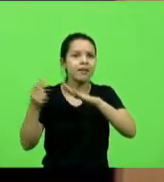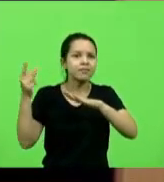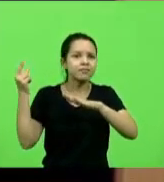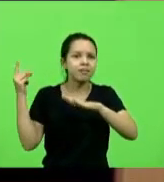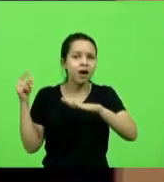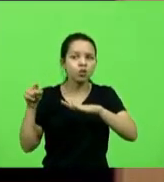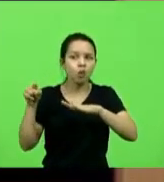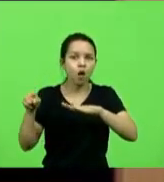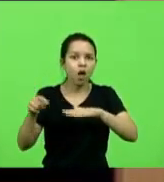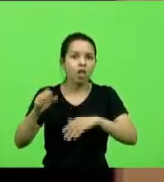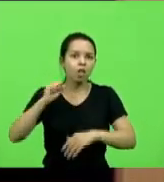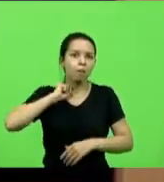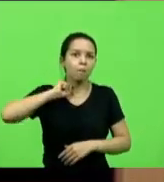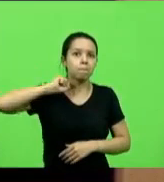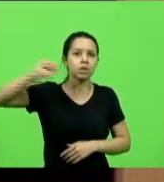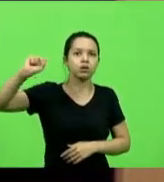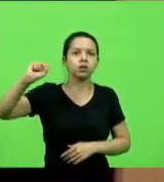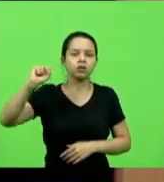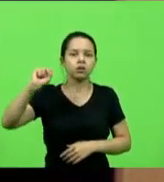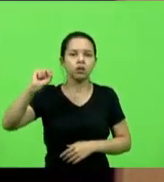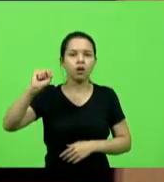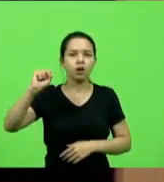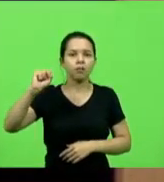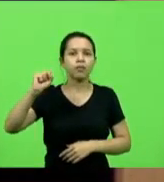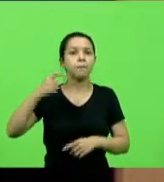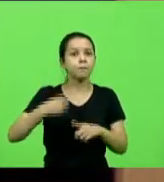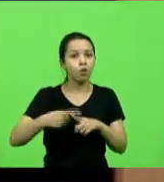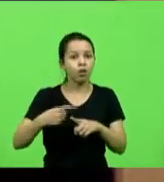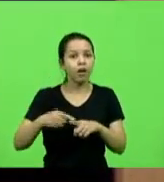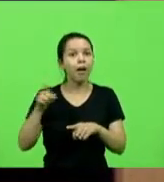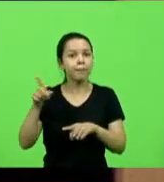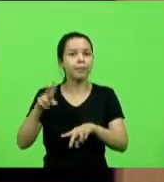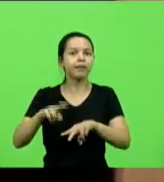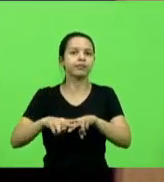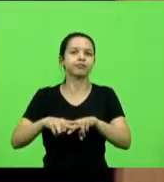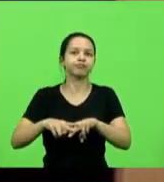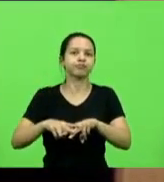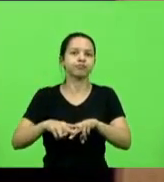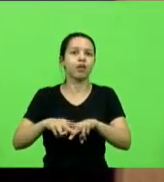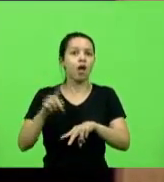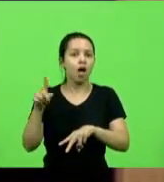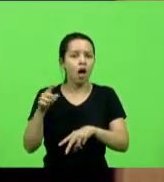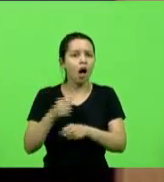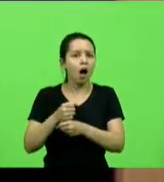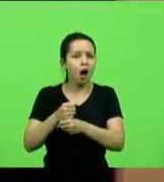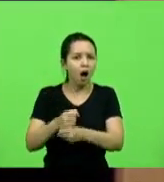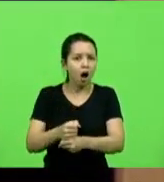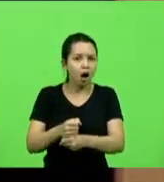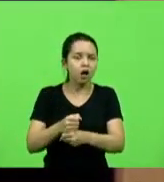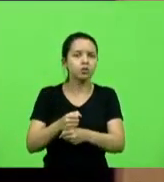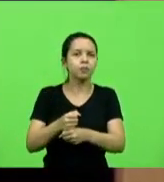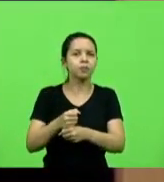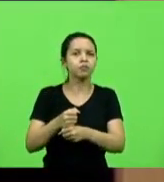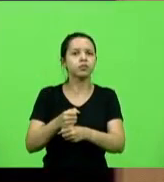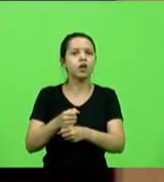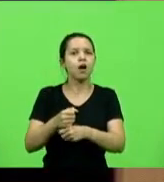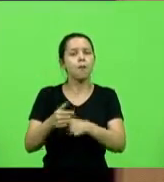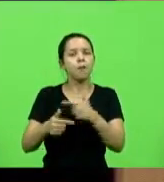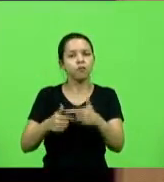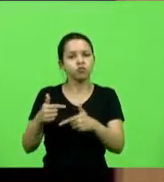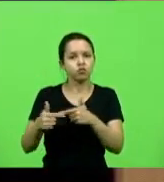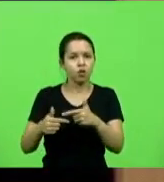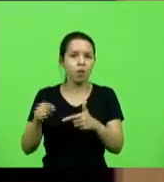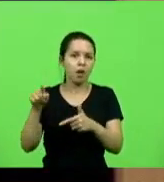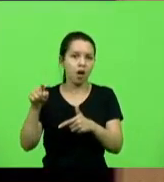34 anos de exercício da atividade de professor da Universidade Federal com uma casa